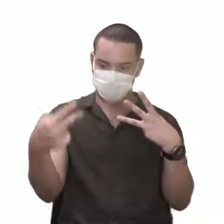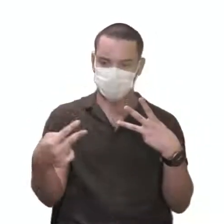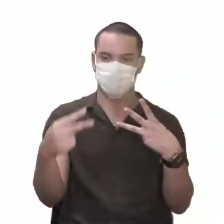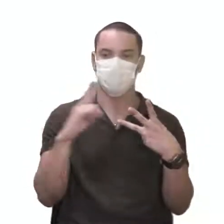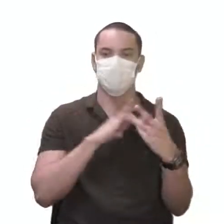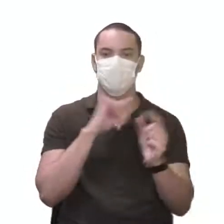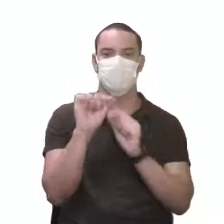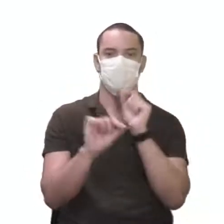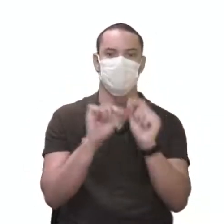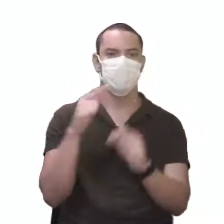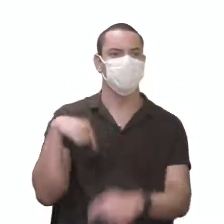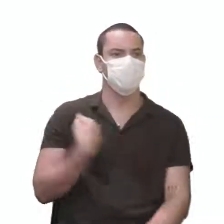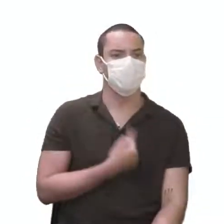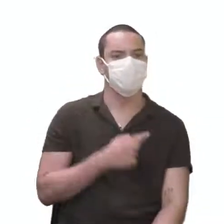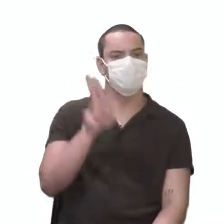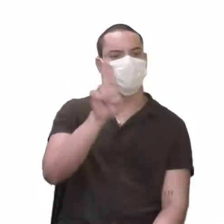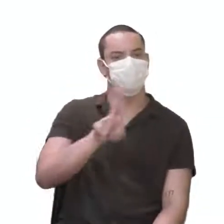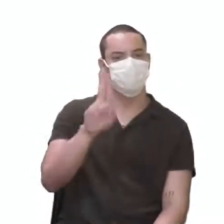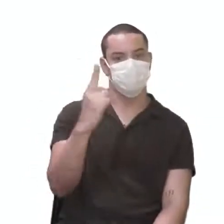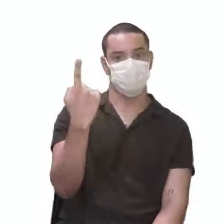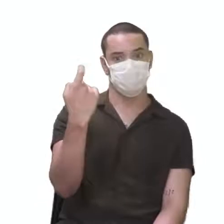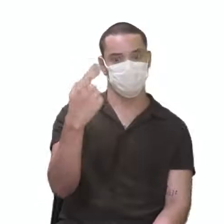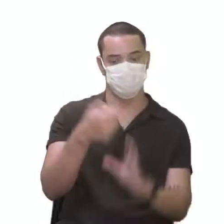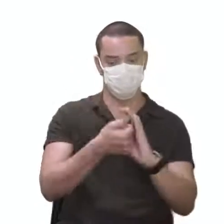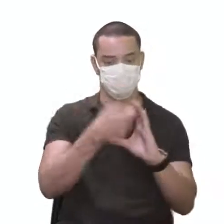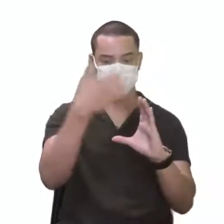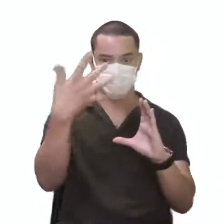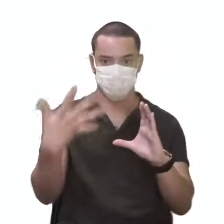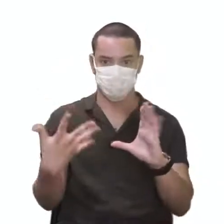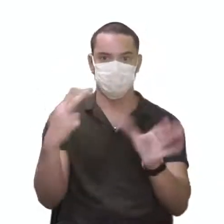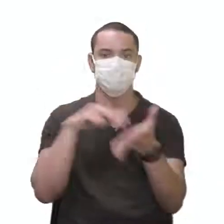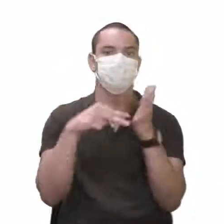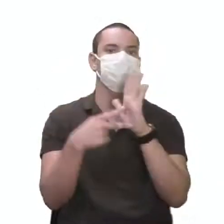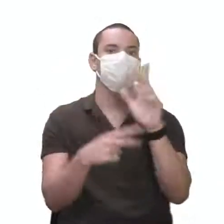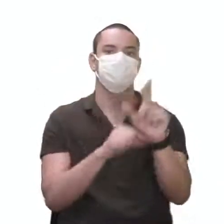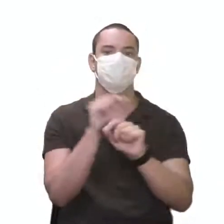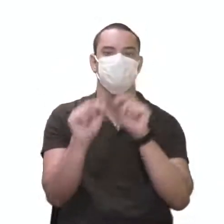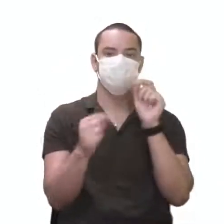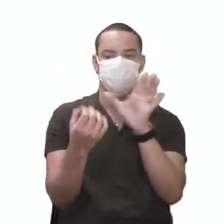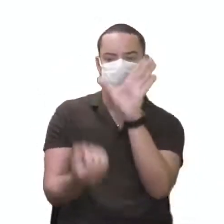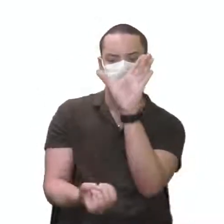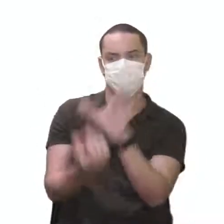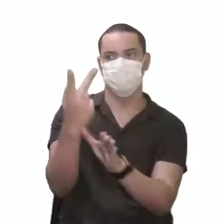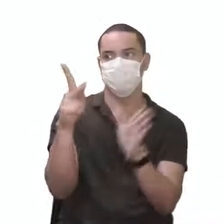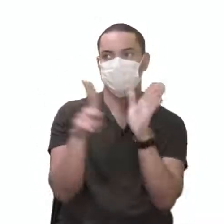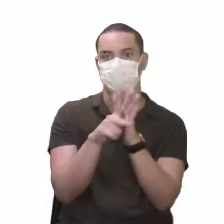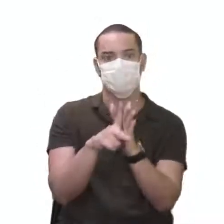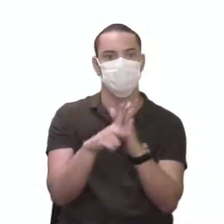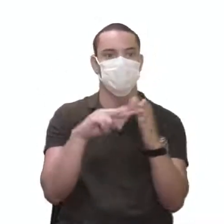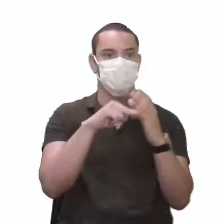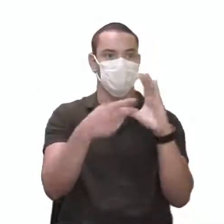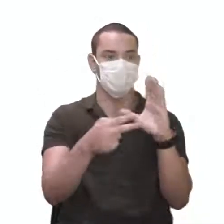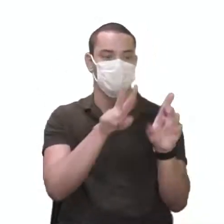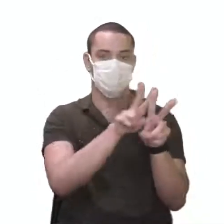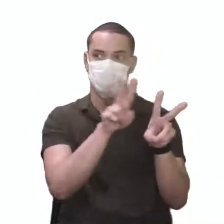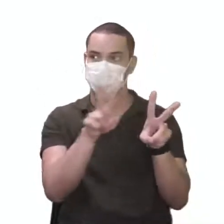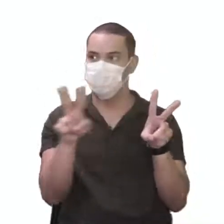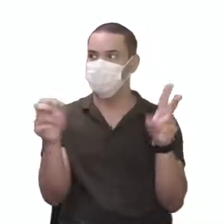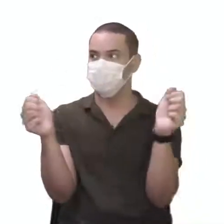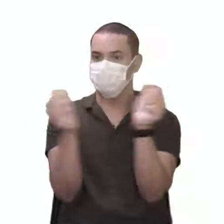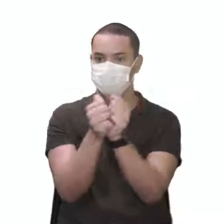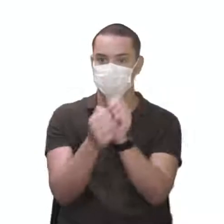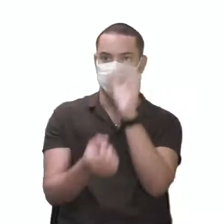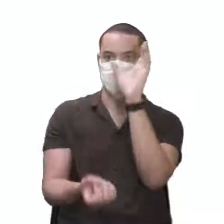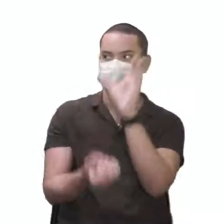É, quando a gente utiliza uma única característica, essas características formadas por pares de alelos, na formação